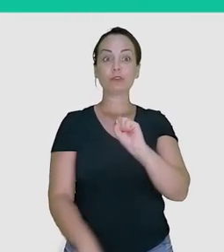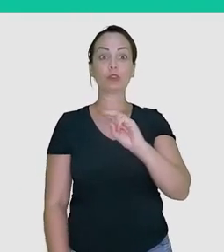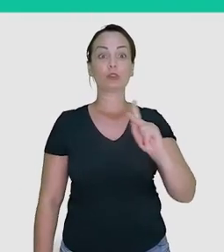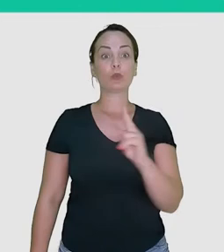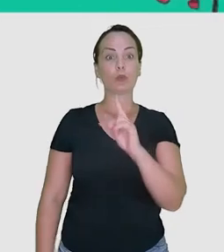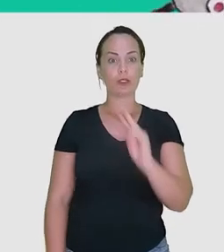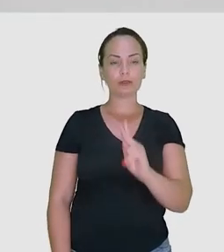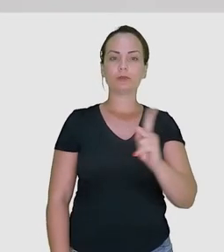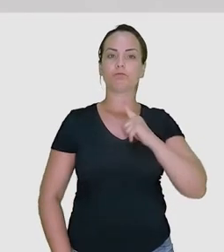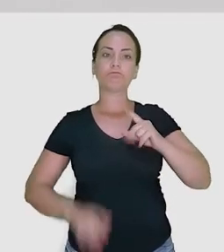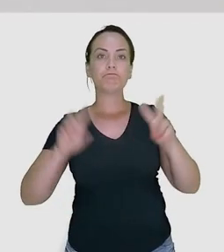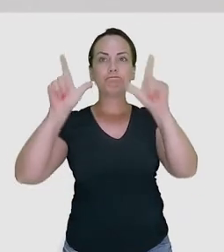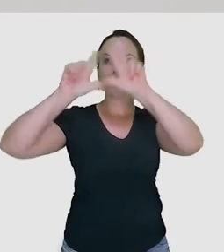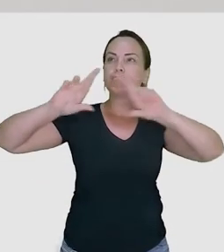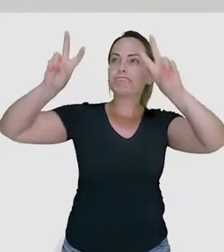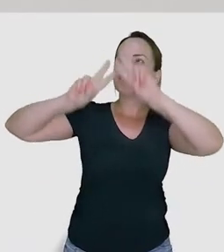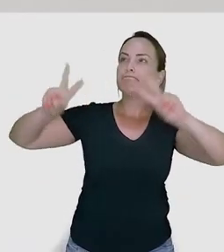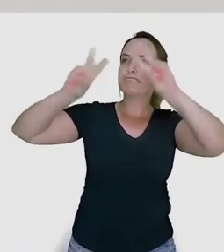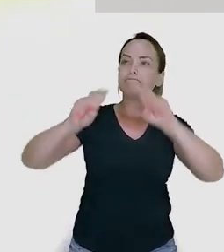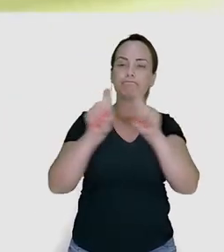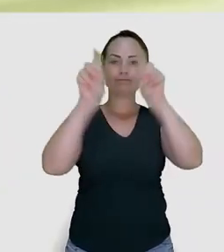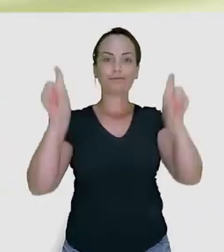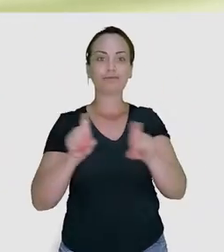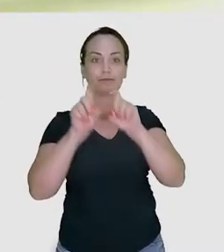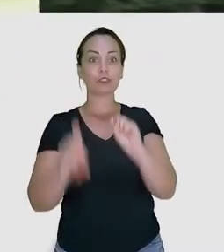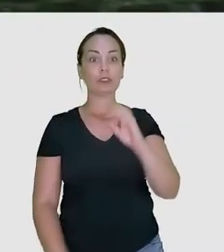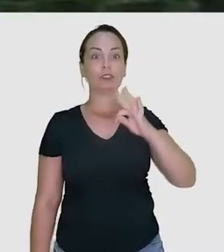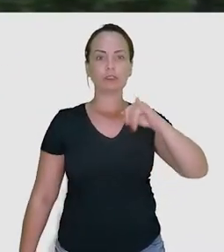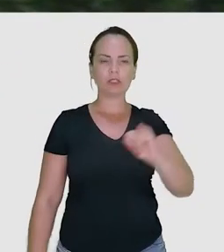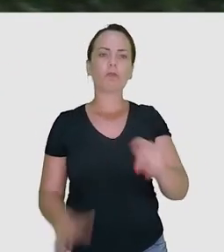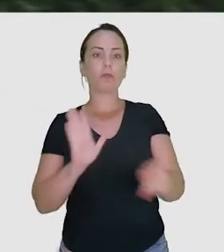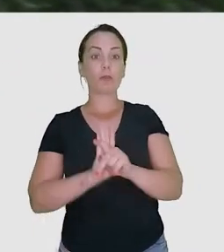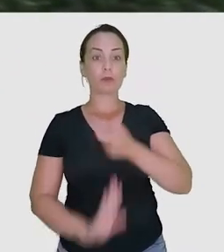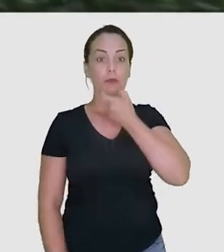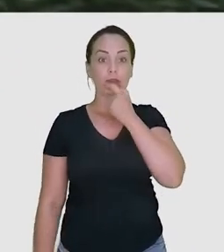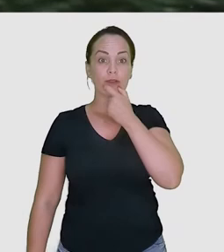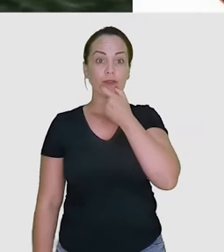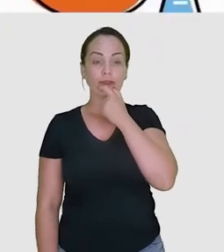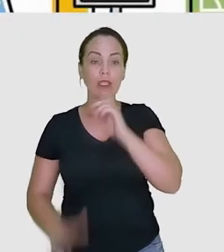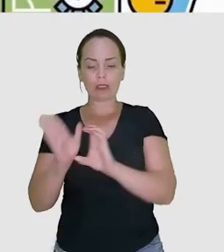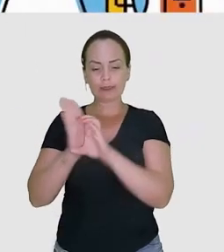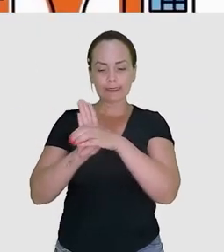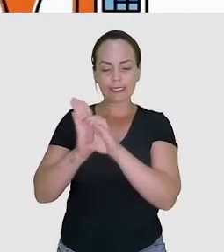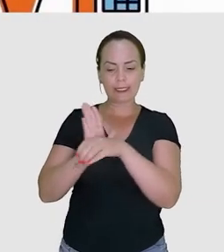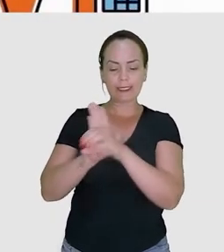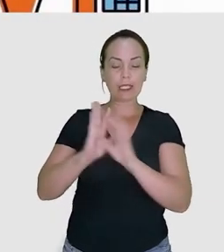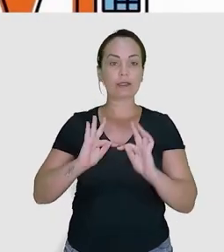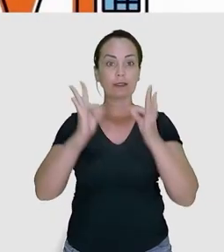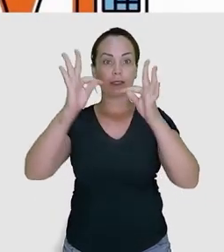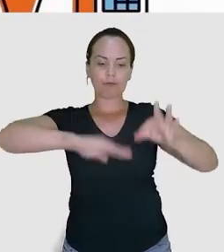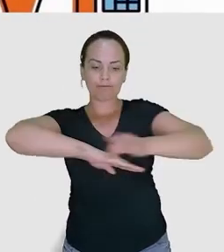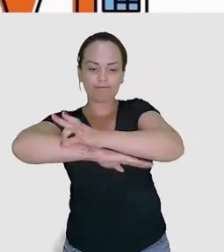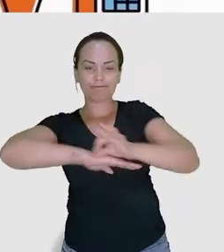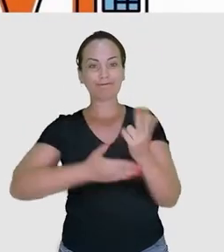programação através de jogos e animações no Scratch, audiovisual, computação gráfica e o STEAM, que é